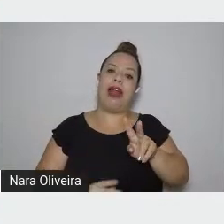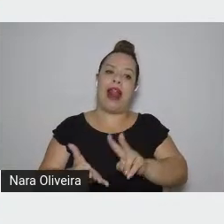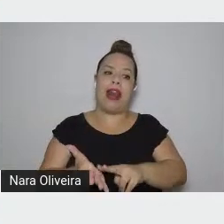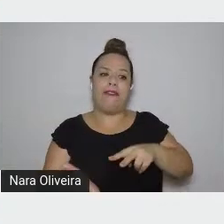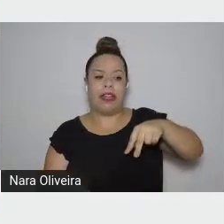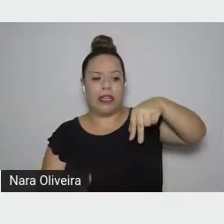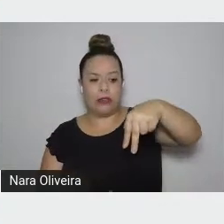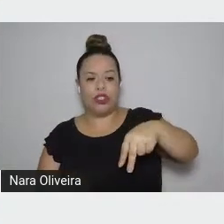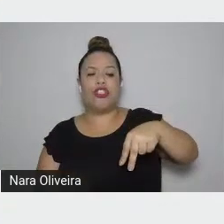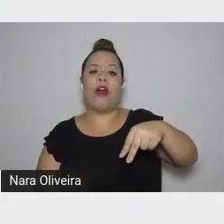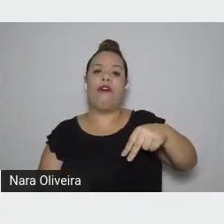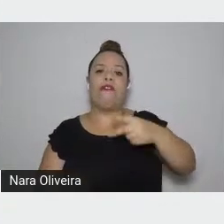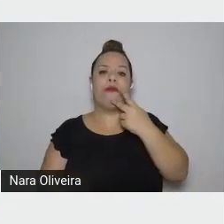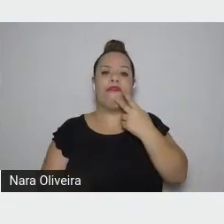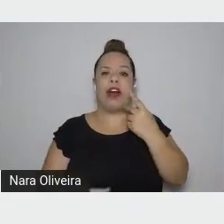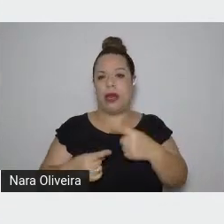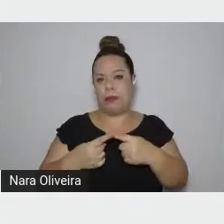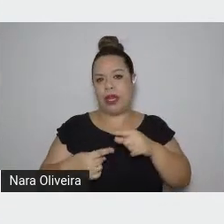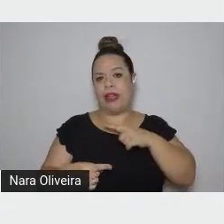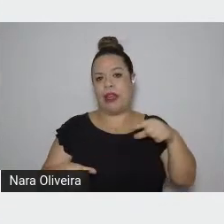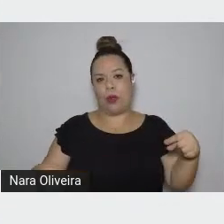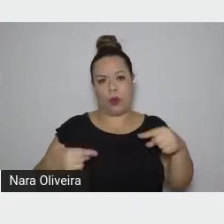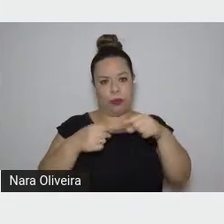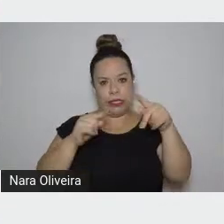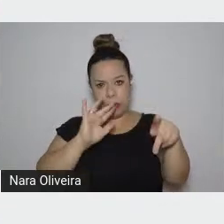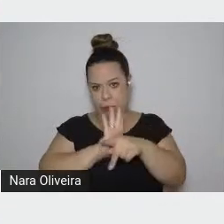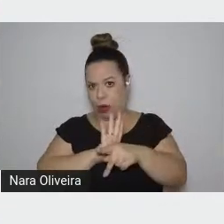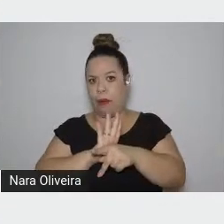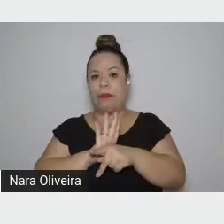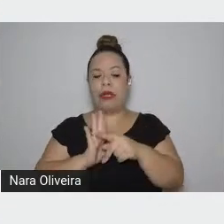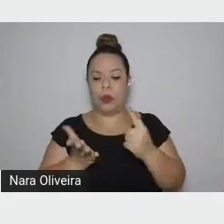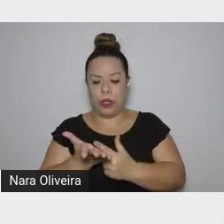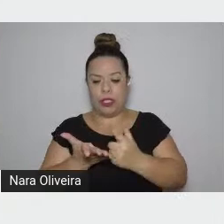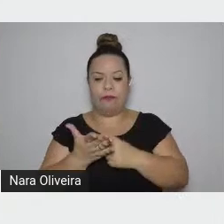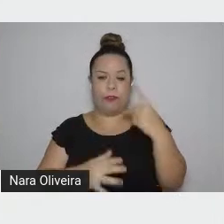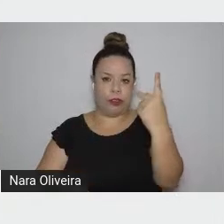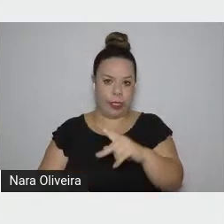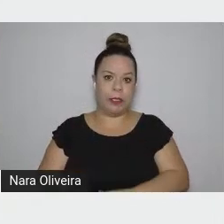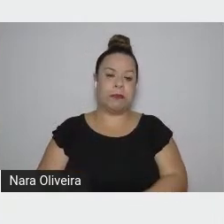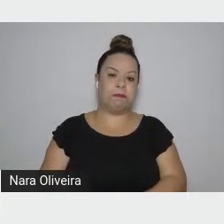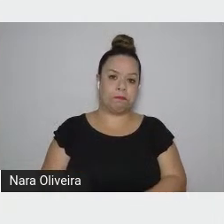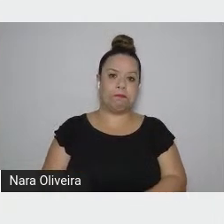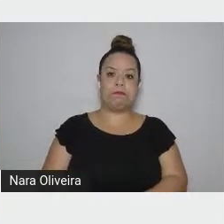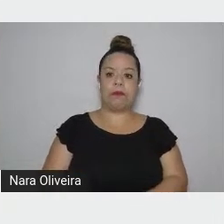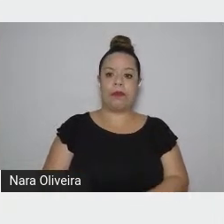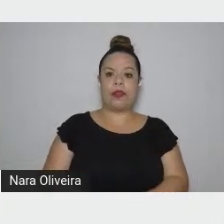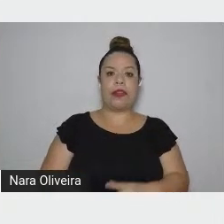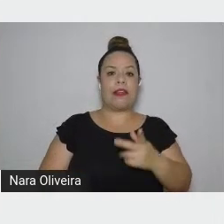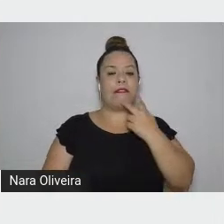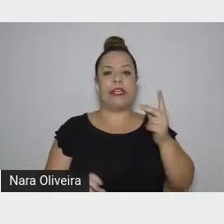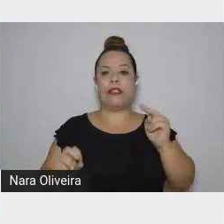sentidos no livro de Saramago. Quanto ao estilo que ele